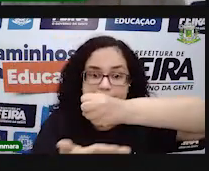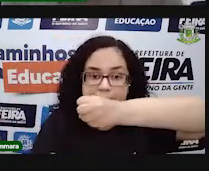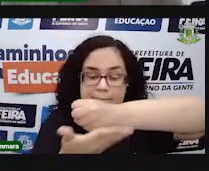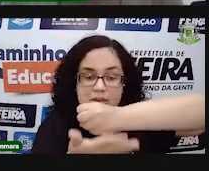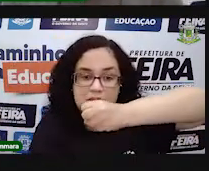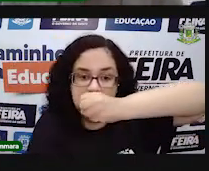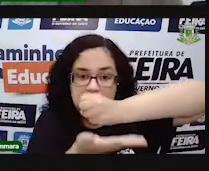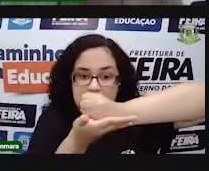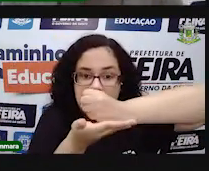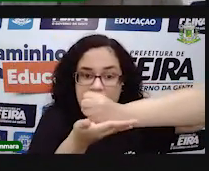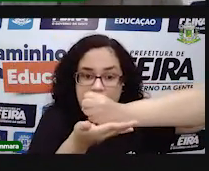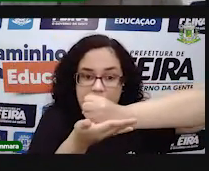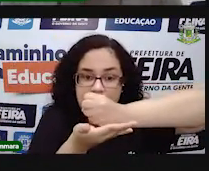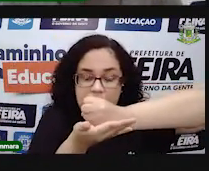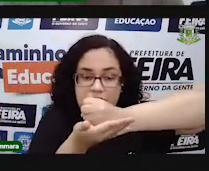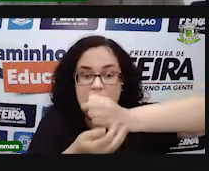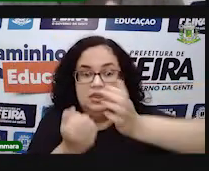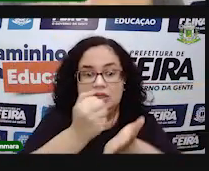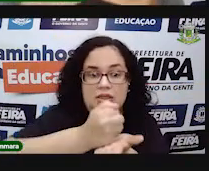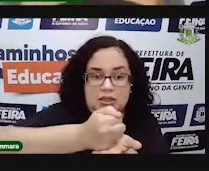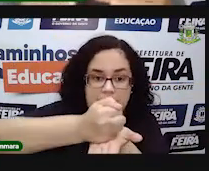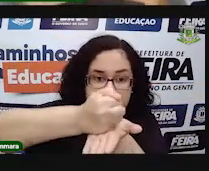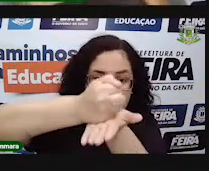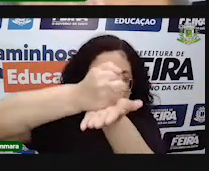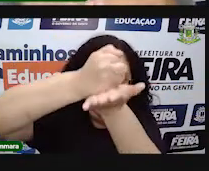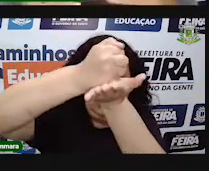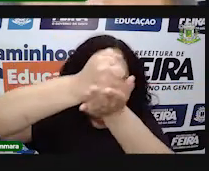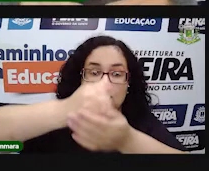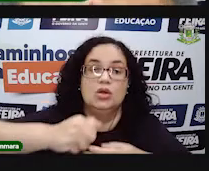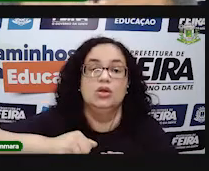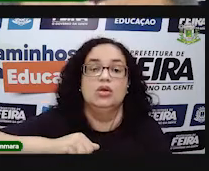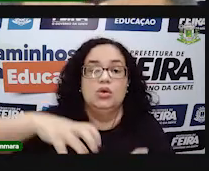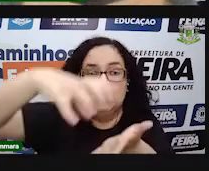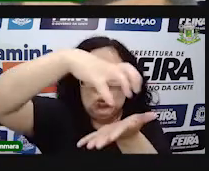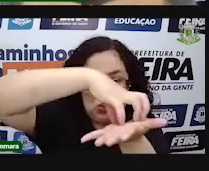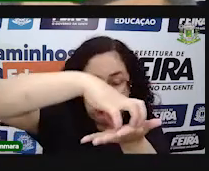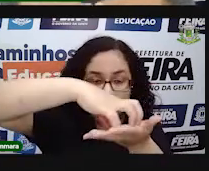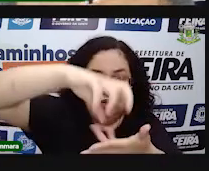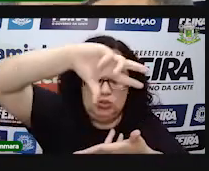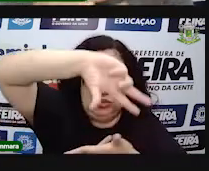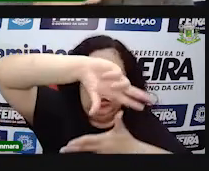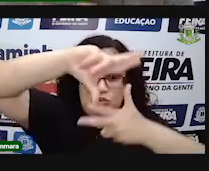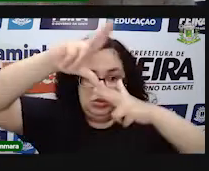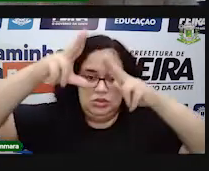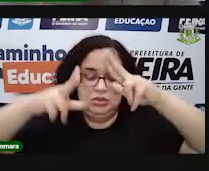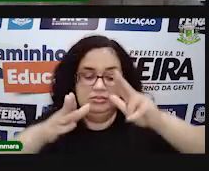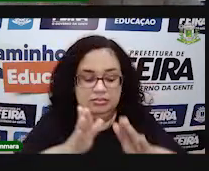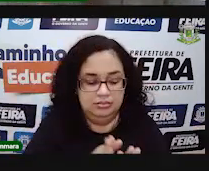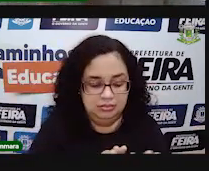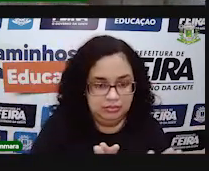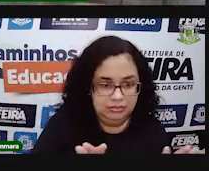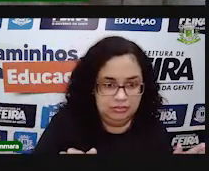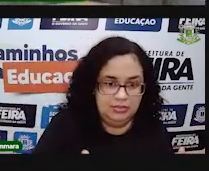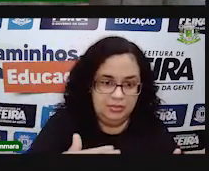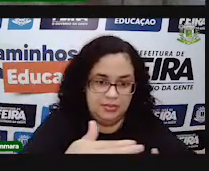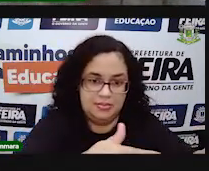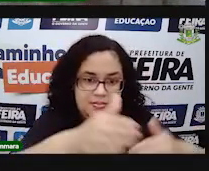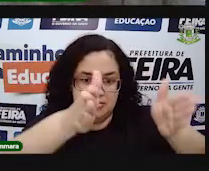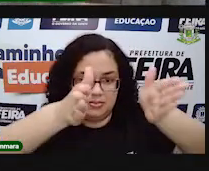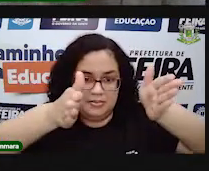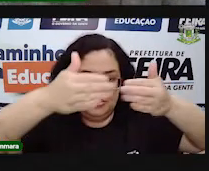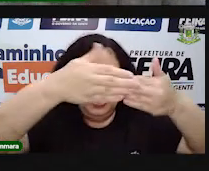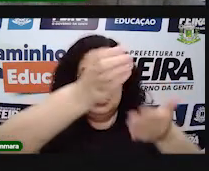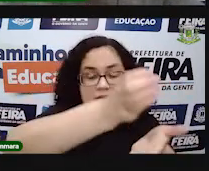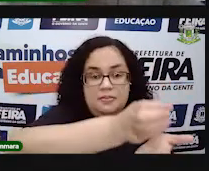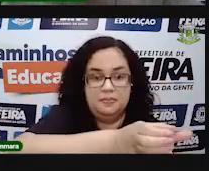Nós temos, nesse tipo de figura, uma base, que é a tampinha de baixo, é o que apoia o sólido